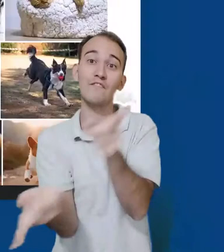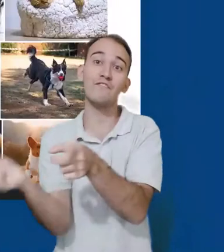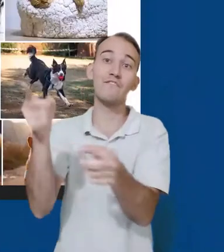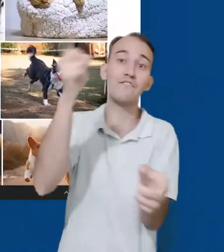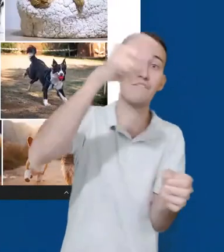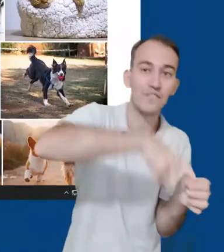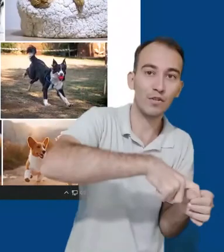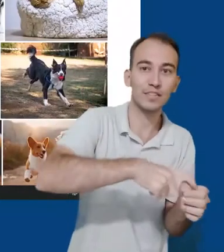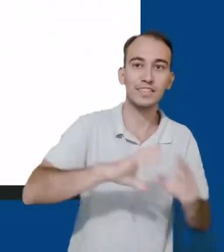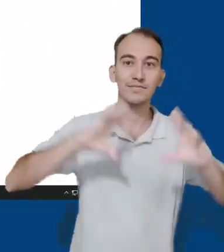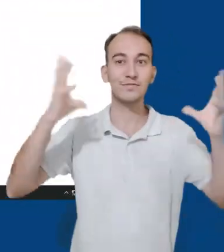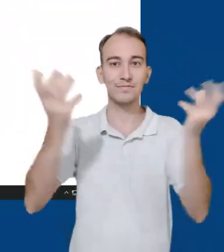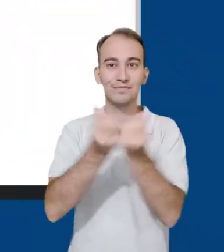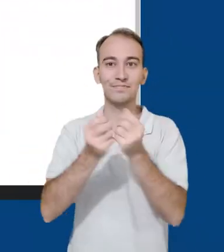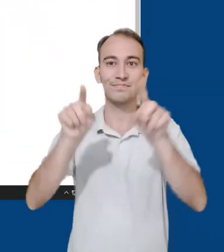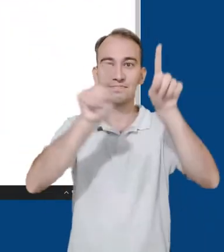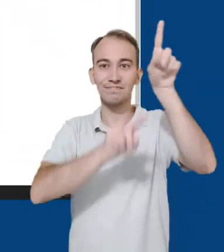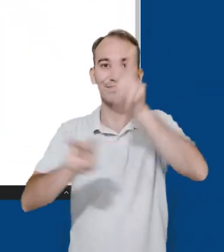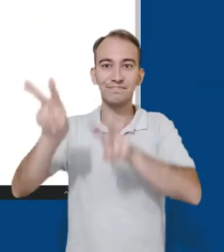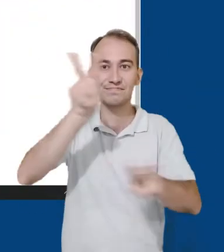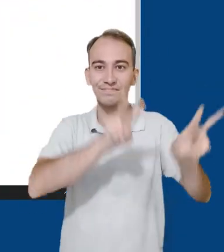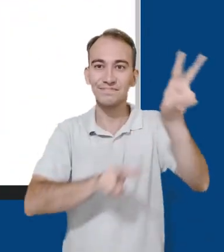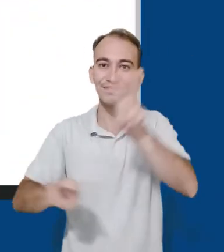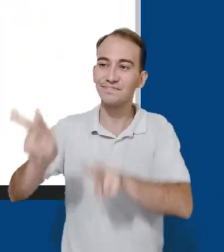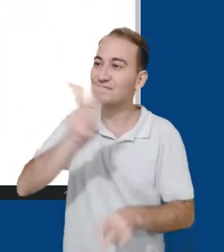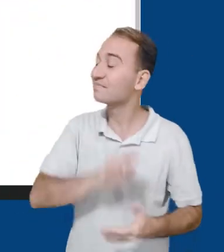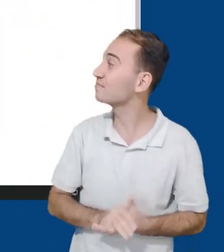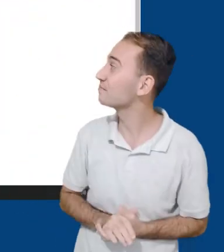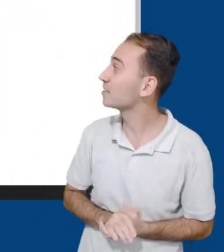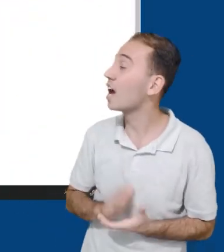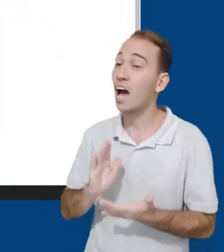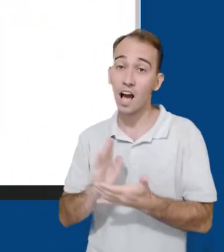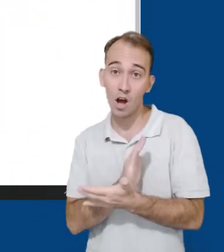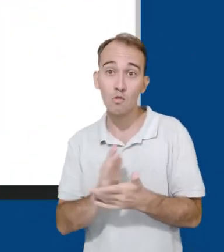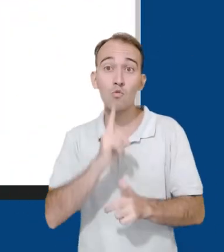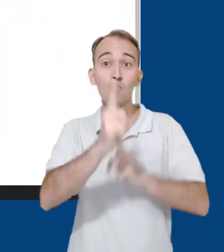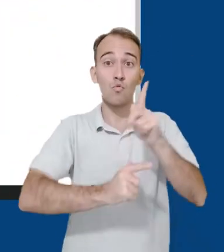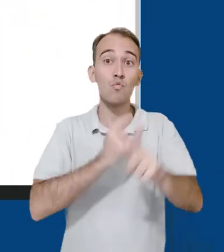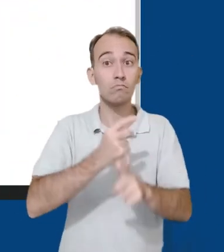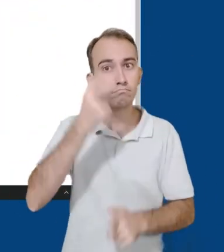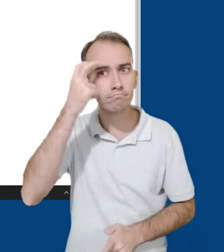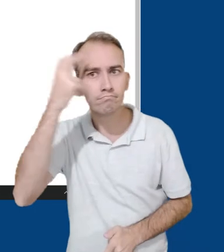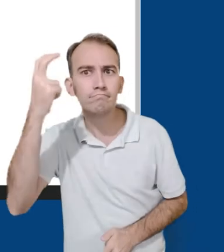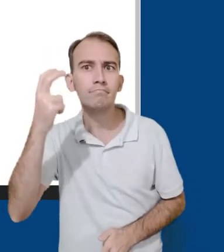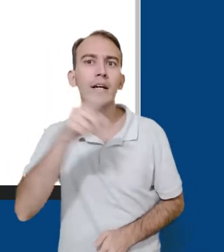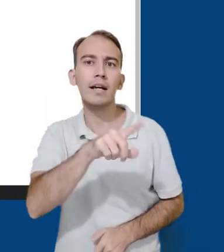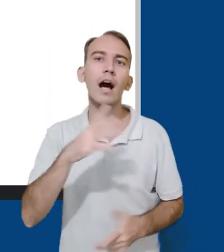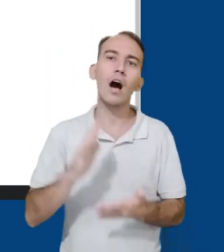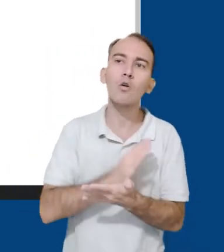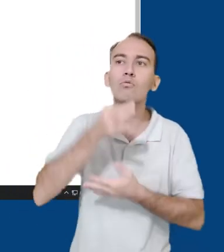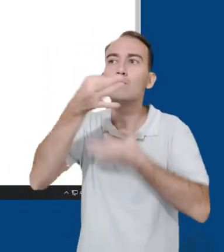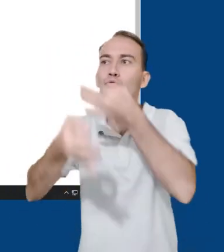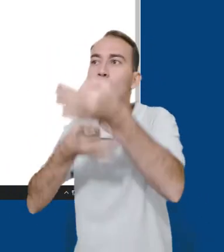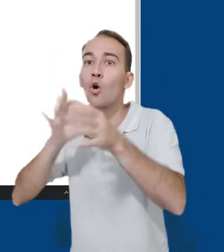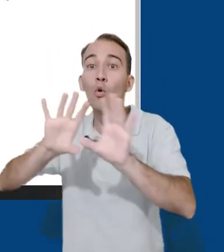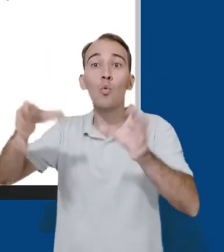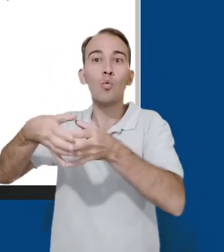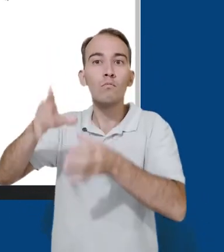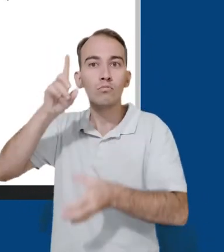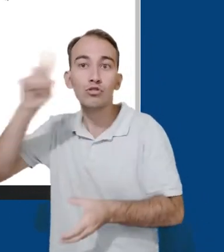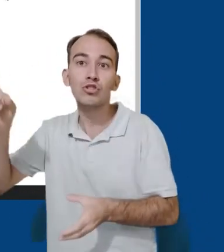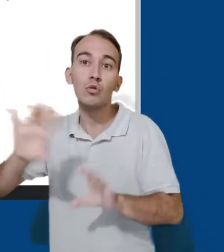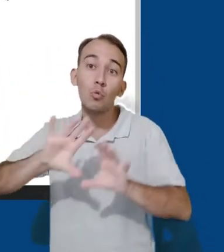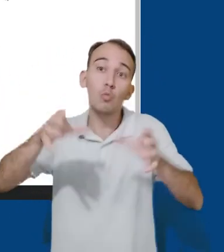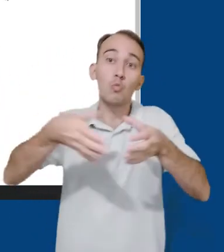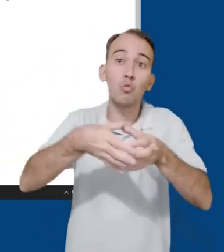esquerdo. Nos álbuns, o próprio Google Fotos cria e sugere alguns álbuns, agrupando as fotos de acordo